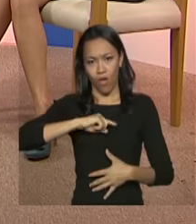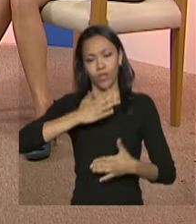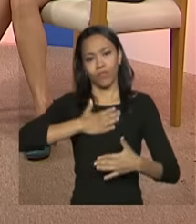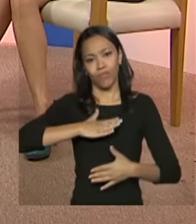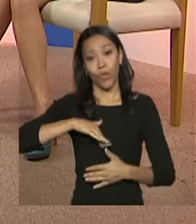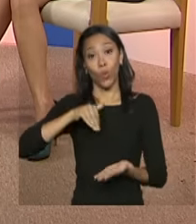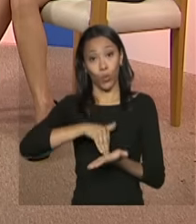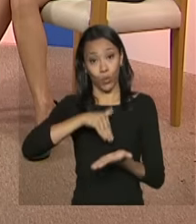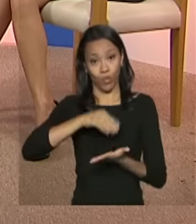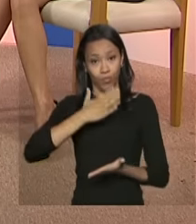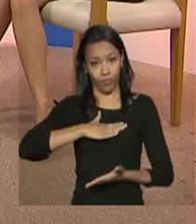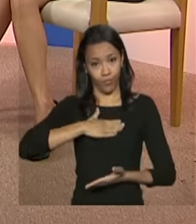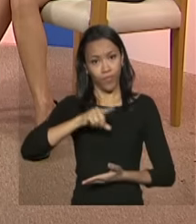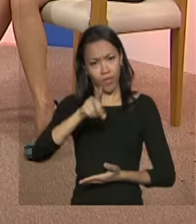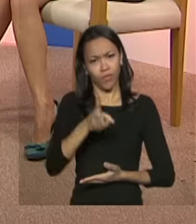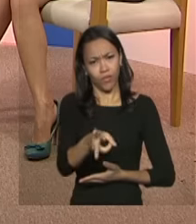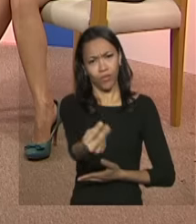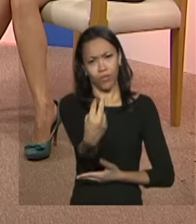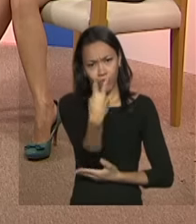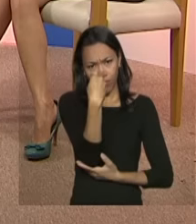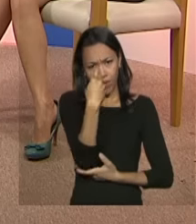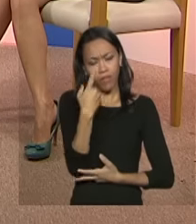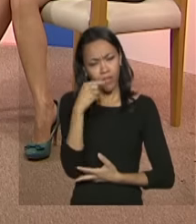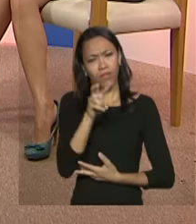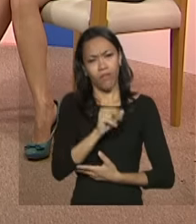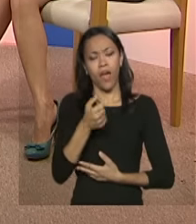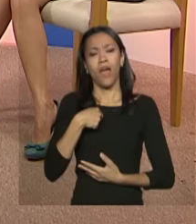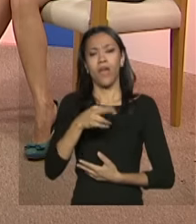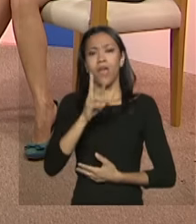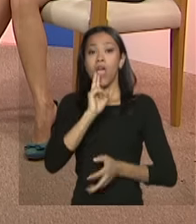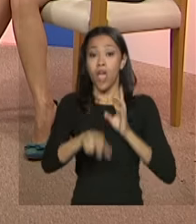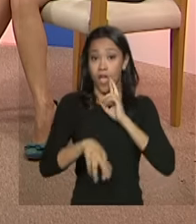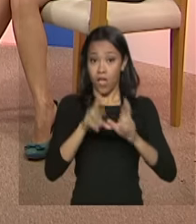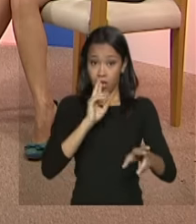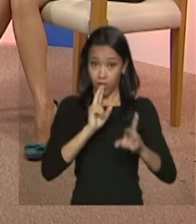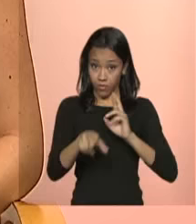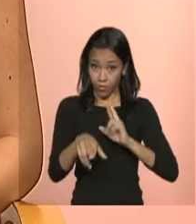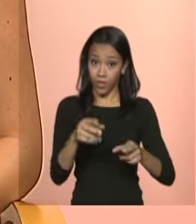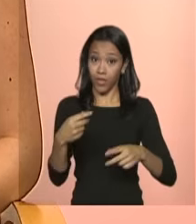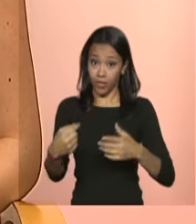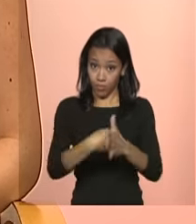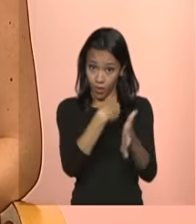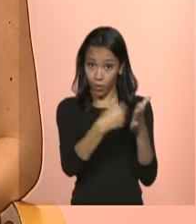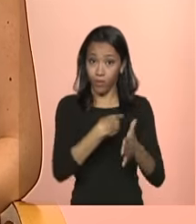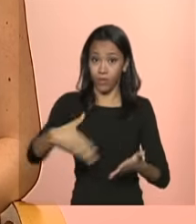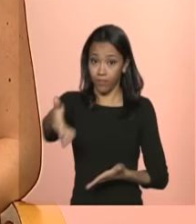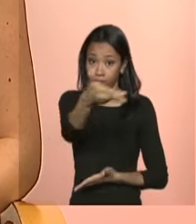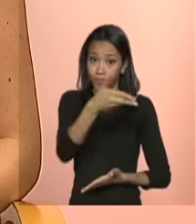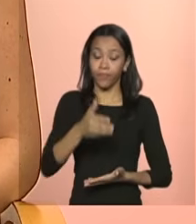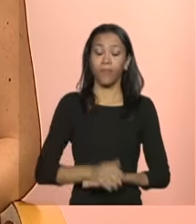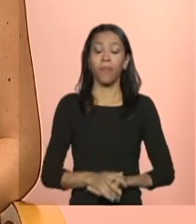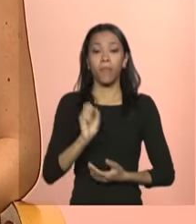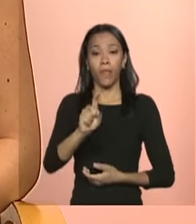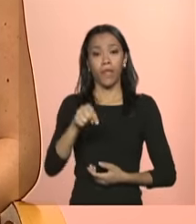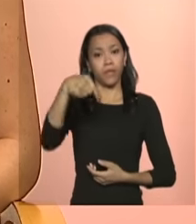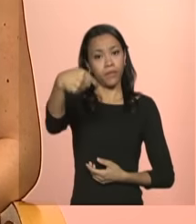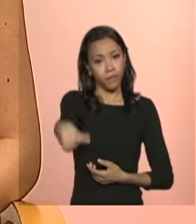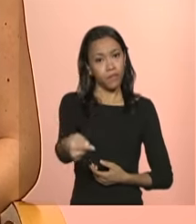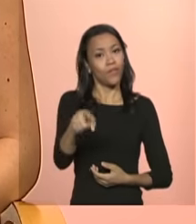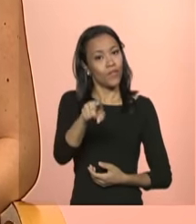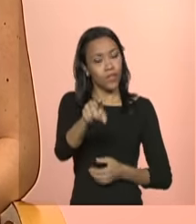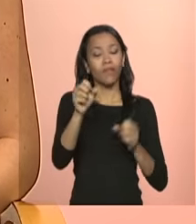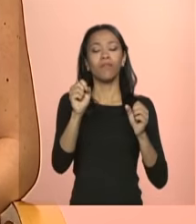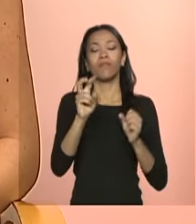intervalo mas vocês continuam com a gente porque vocês vão responder as perguntas enviadas pelo público e no próximo bloco você